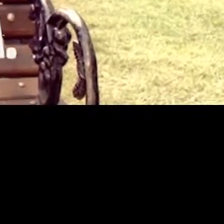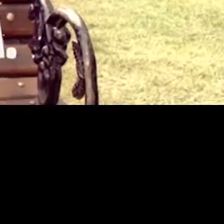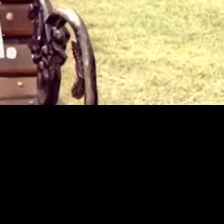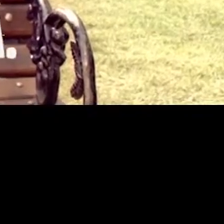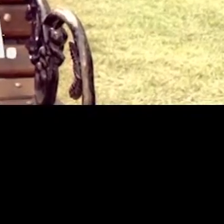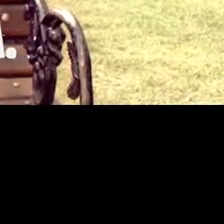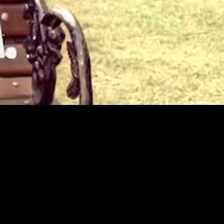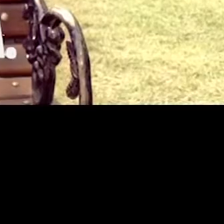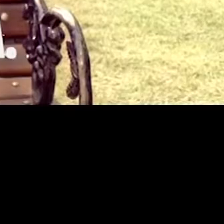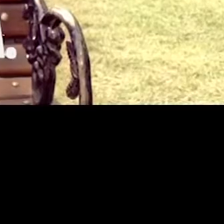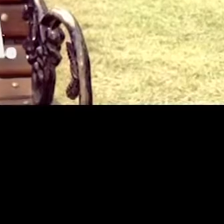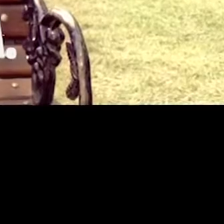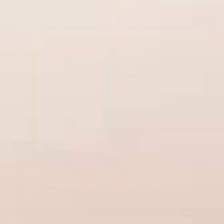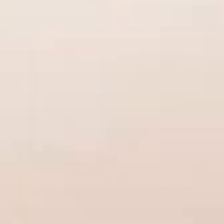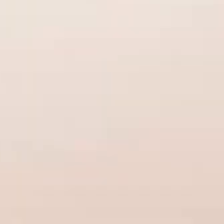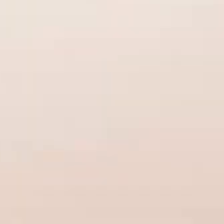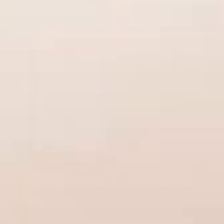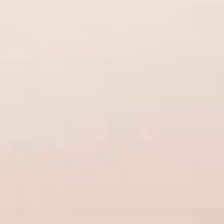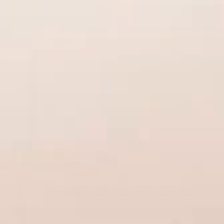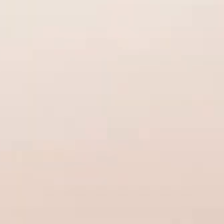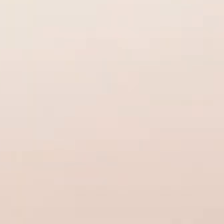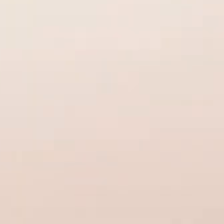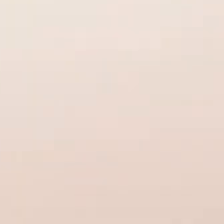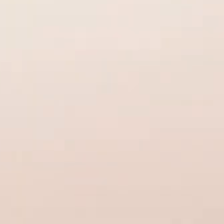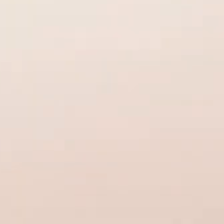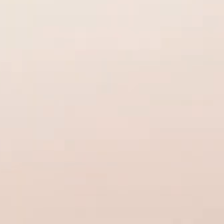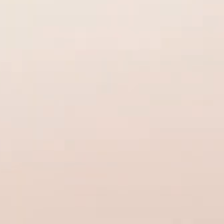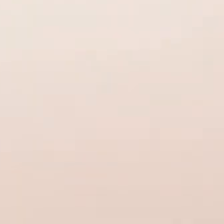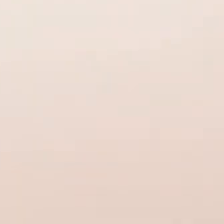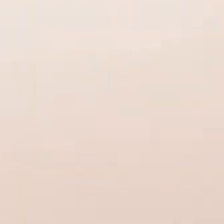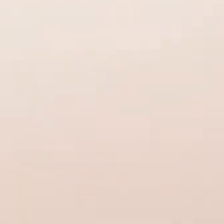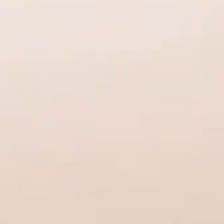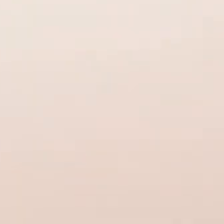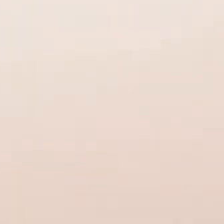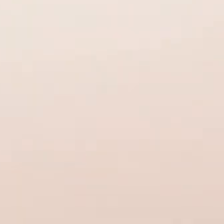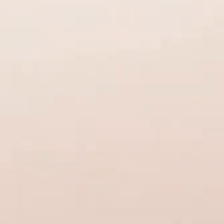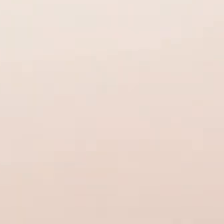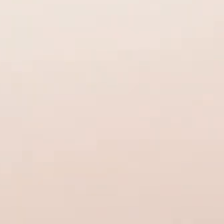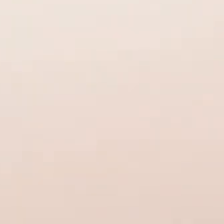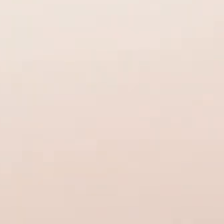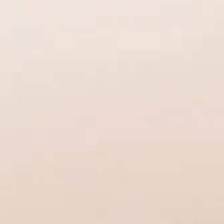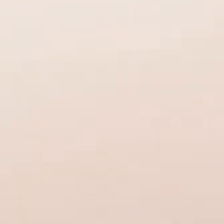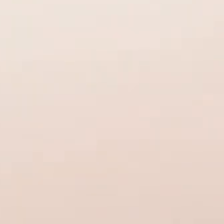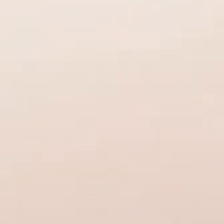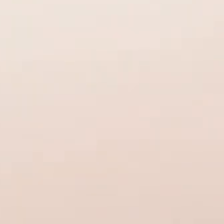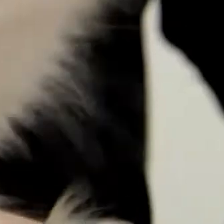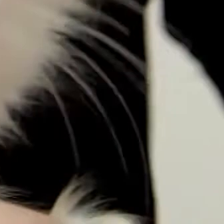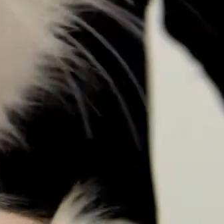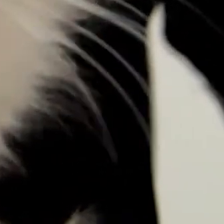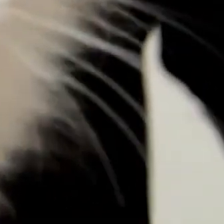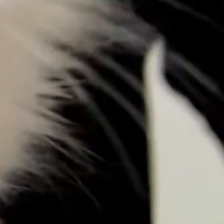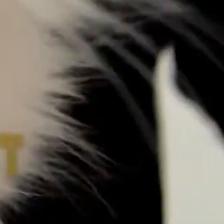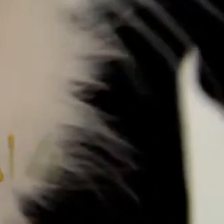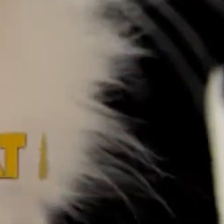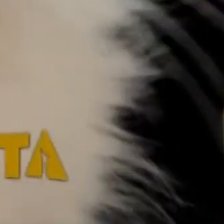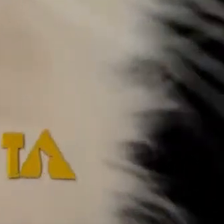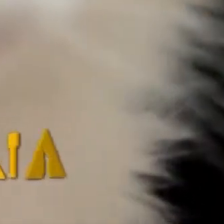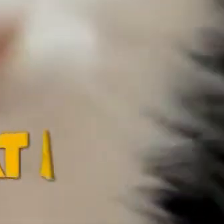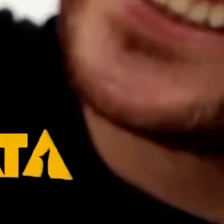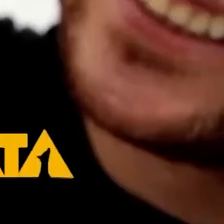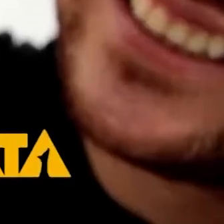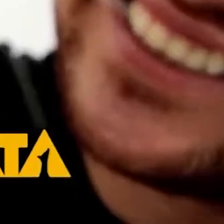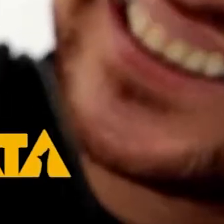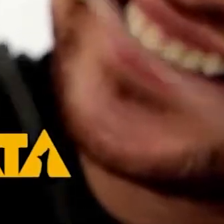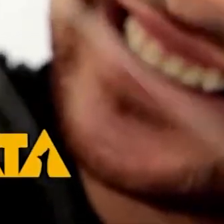A amamentação é a base da vida. Seu gatinho está com as vacinas em dia? A vacinação básica é fundamental para proteger o seu